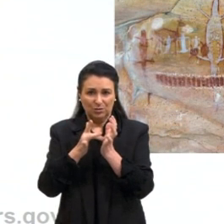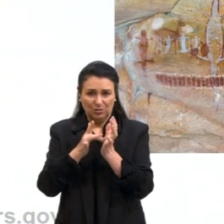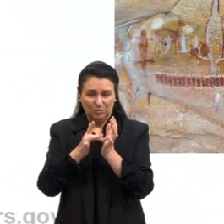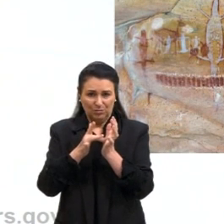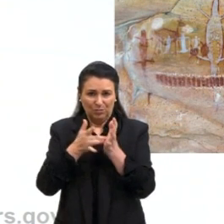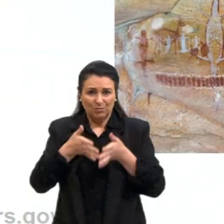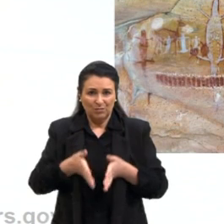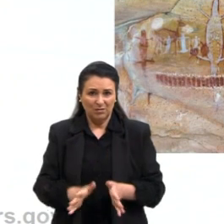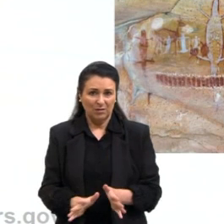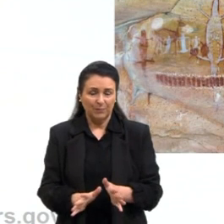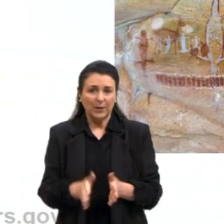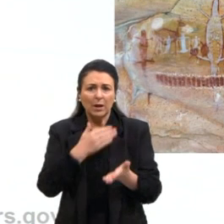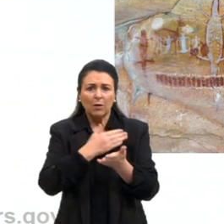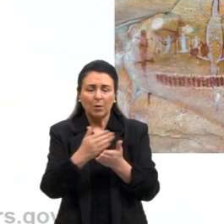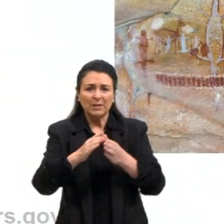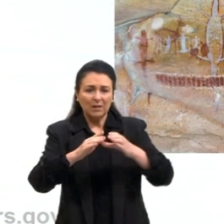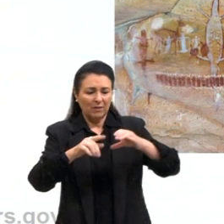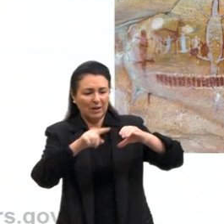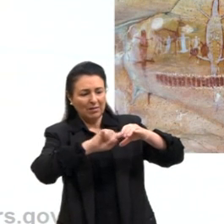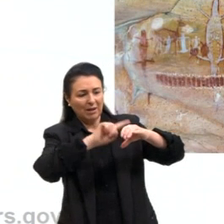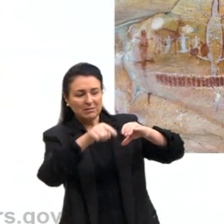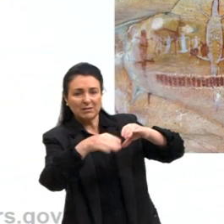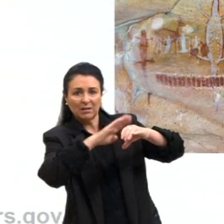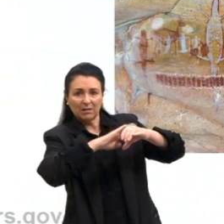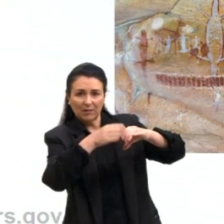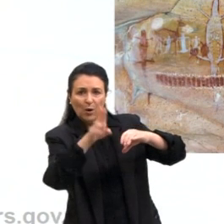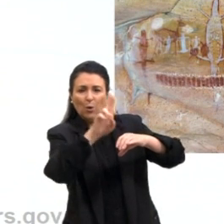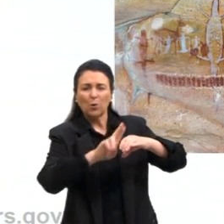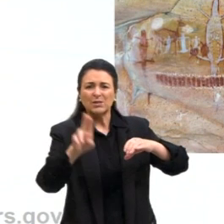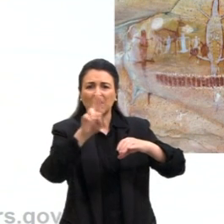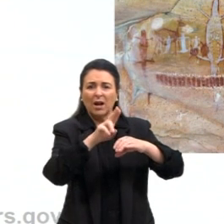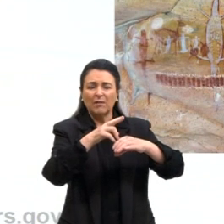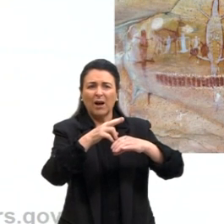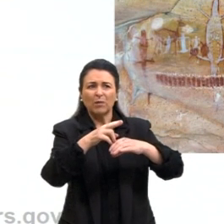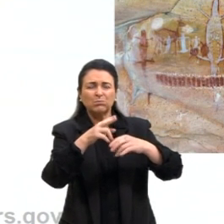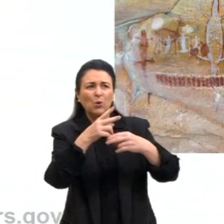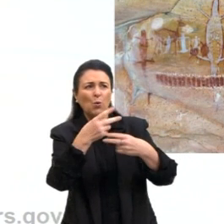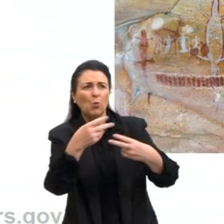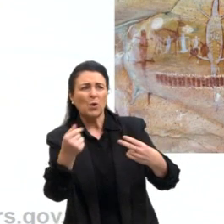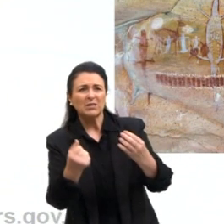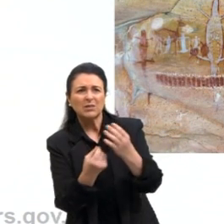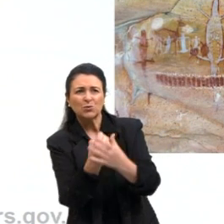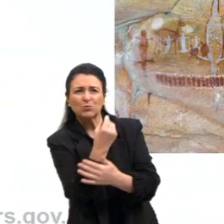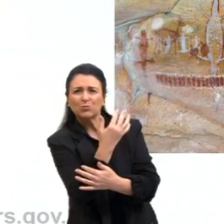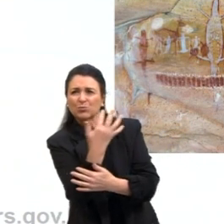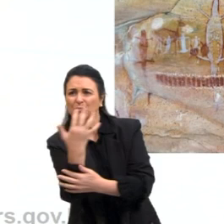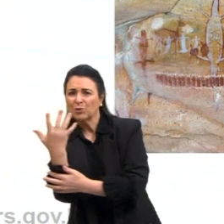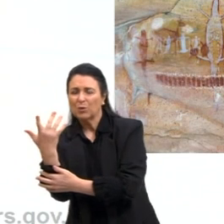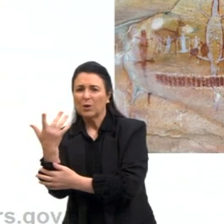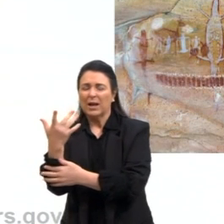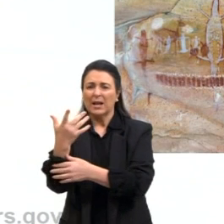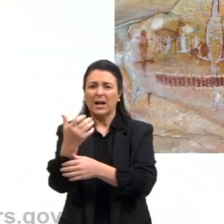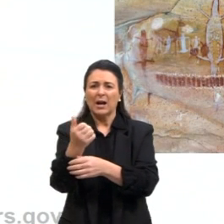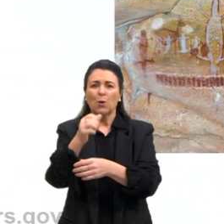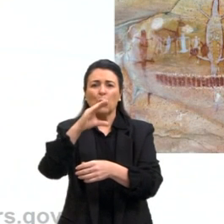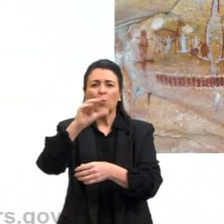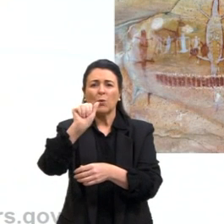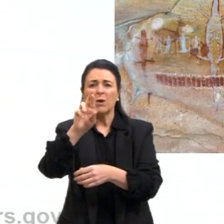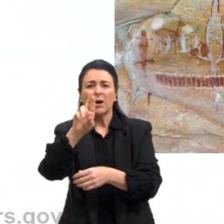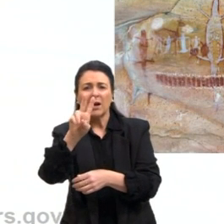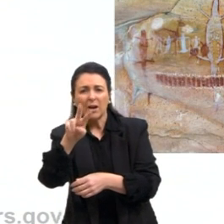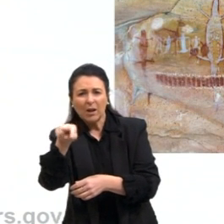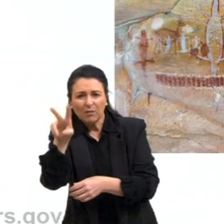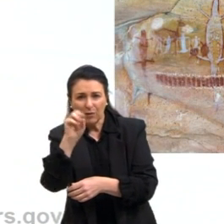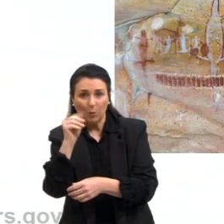produzida nas cavernas, utilizava-se resíduos vegetais, isso significa carvão, significa